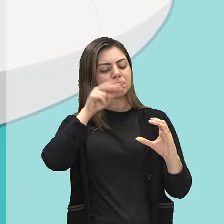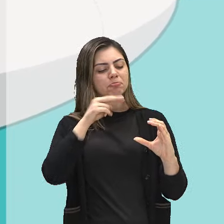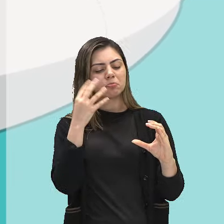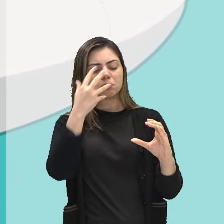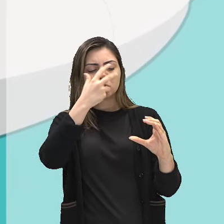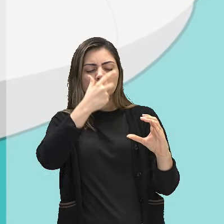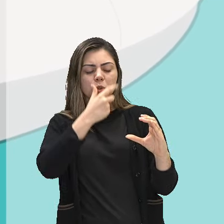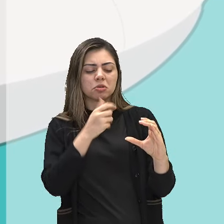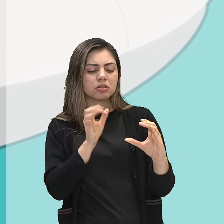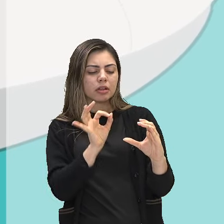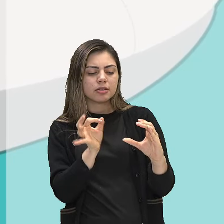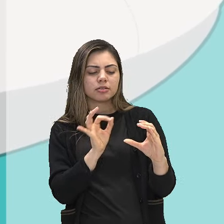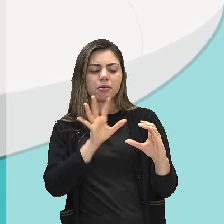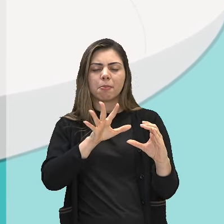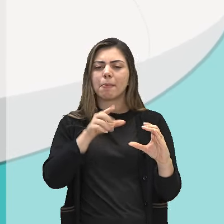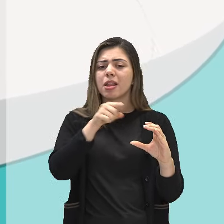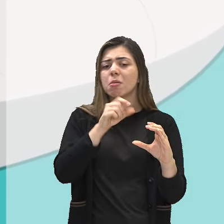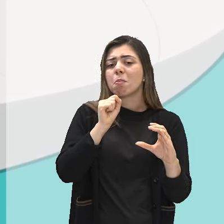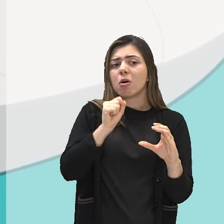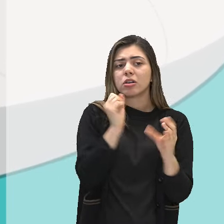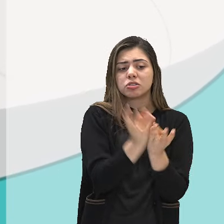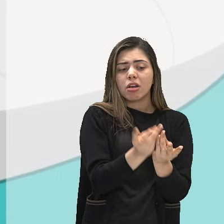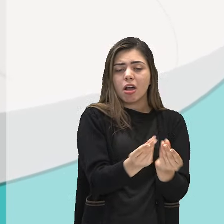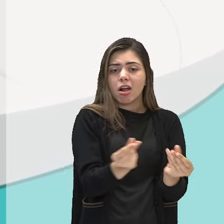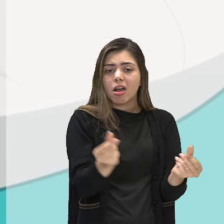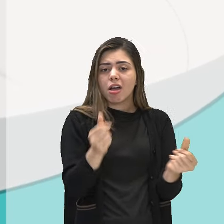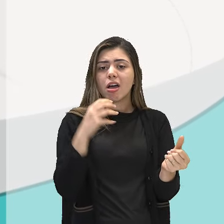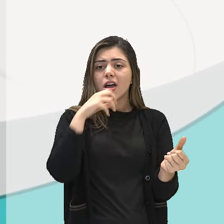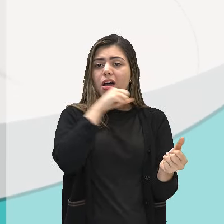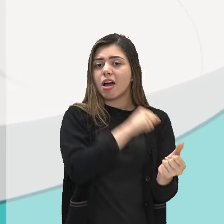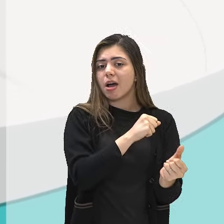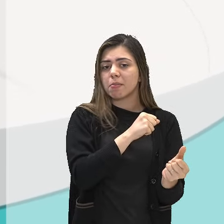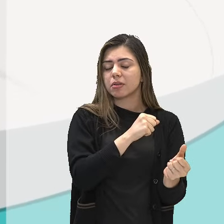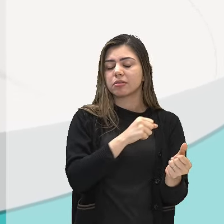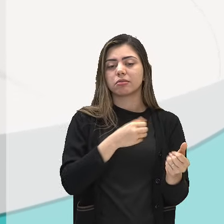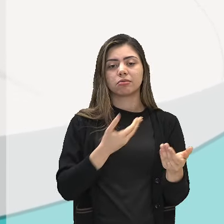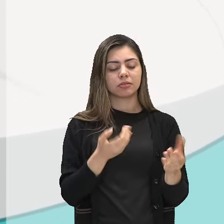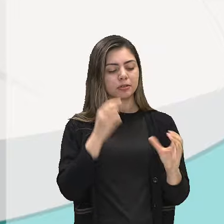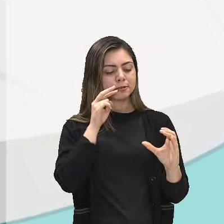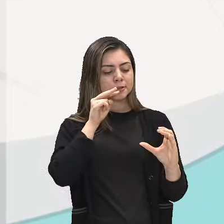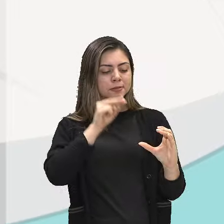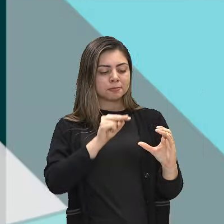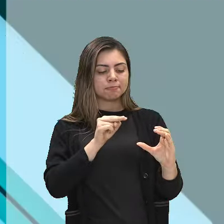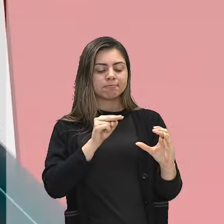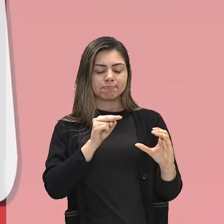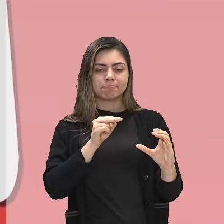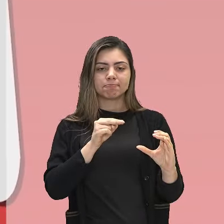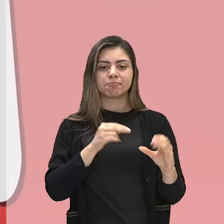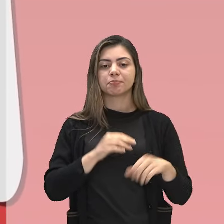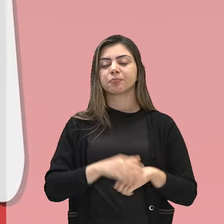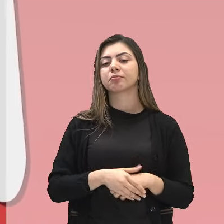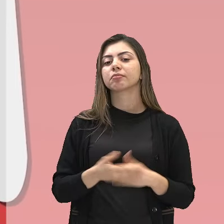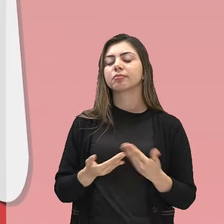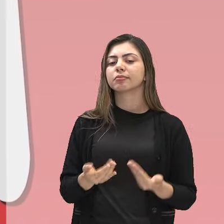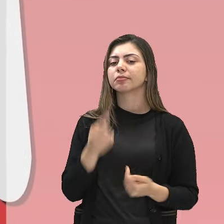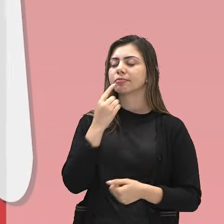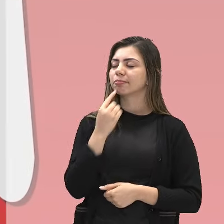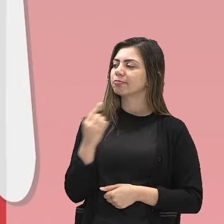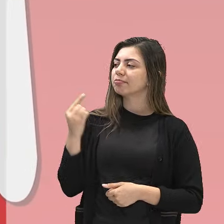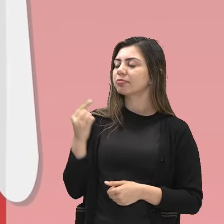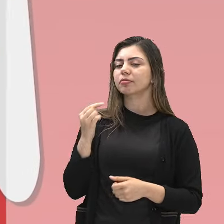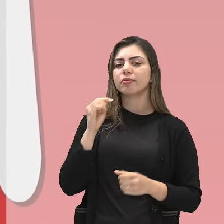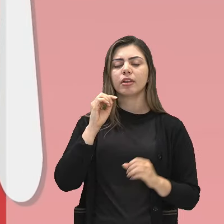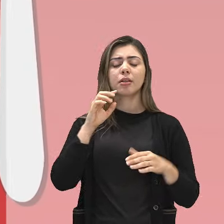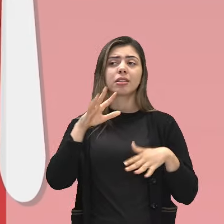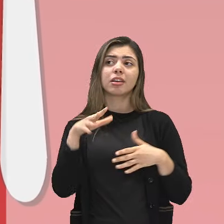inconsistente e precário. Um gesto bastava para desmanchá-lo, banal que fosse. E passaria despercebido